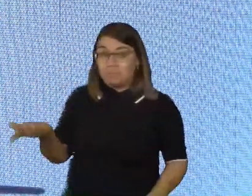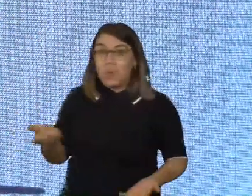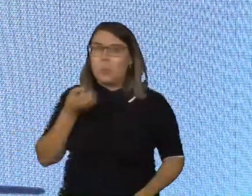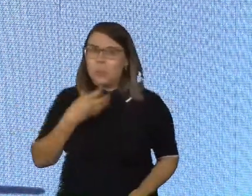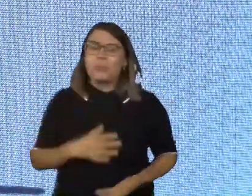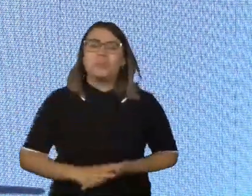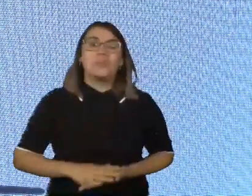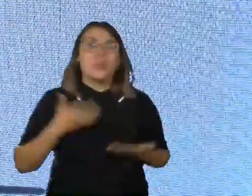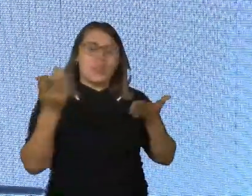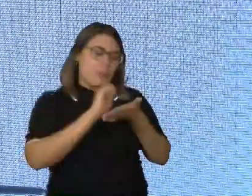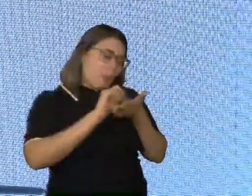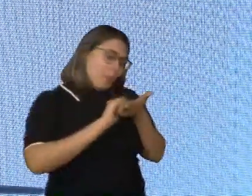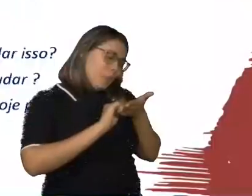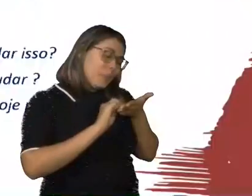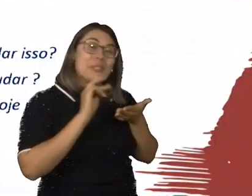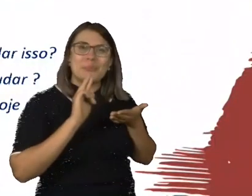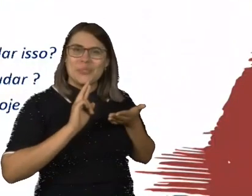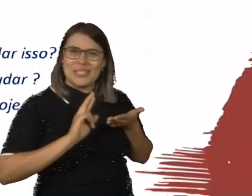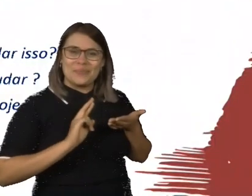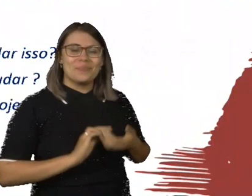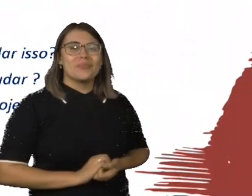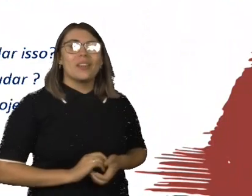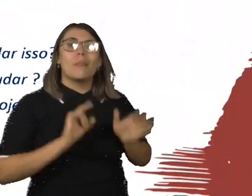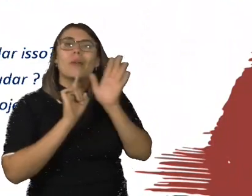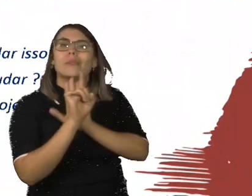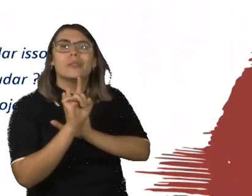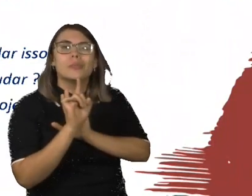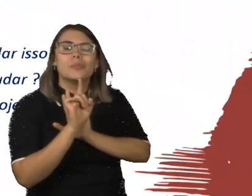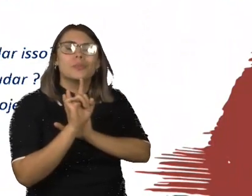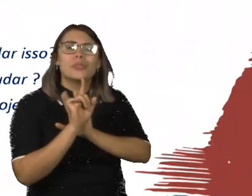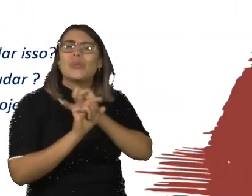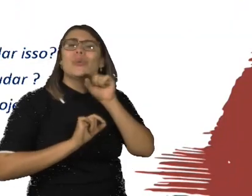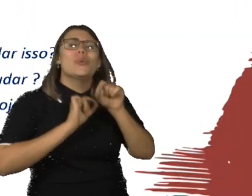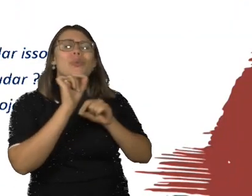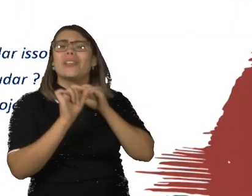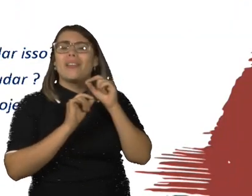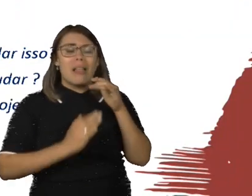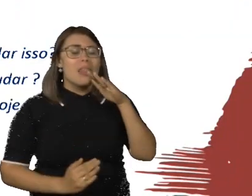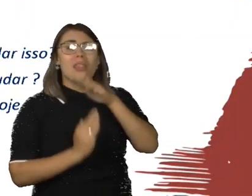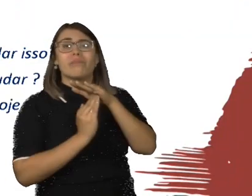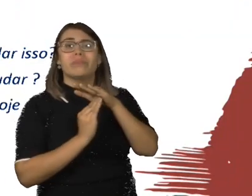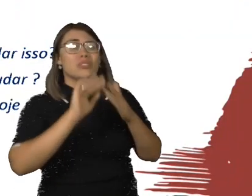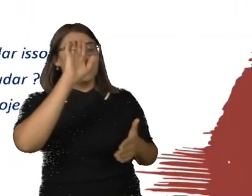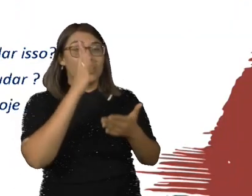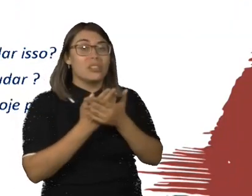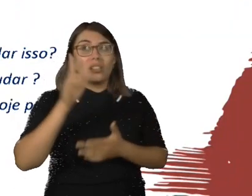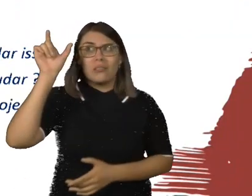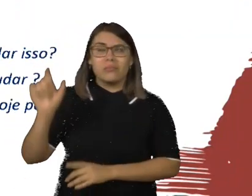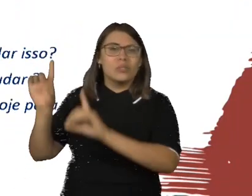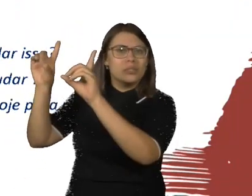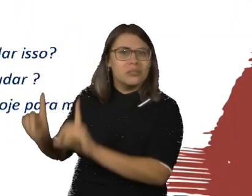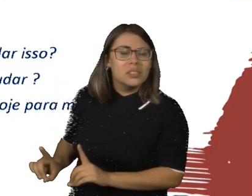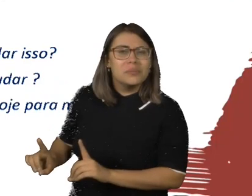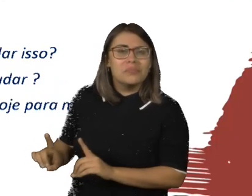Papel e caneta na mão e vamos lá responder. Eu quero te perguntar o que está impedindo de você acreditar, ao